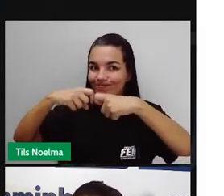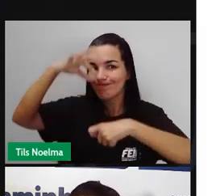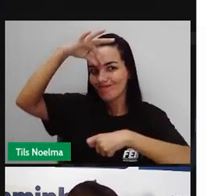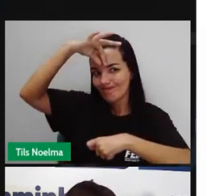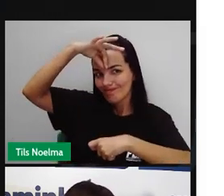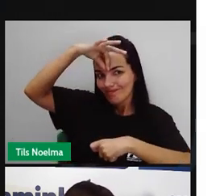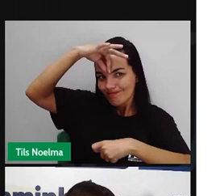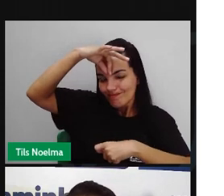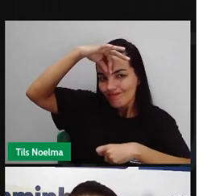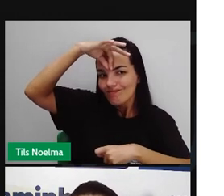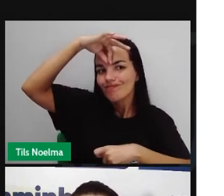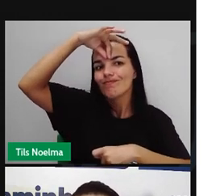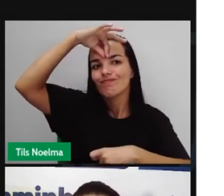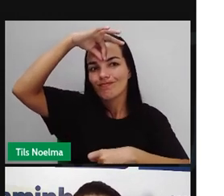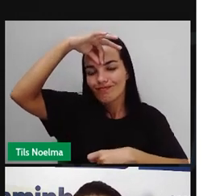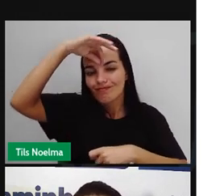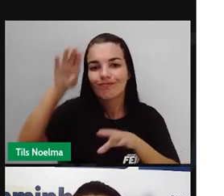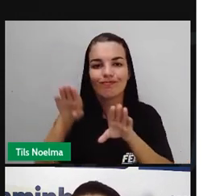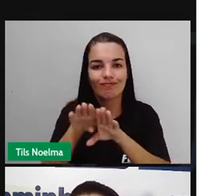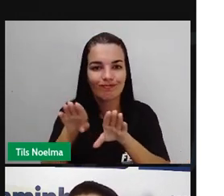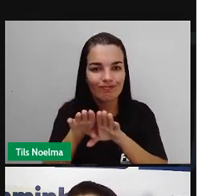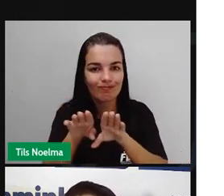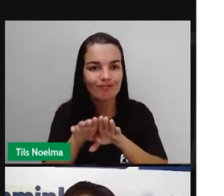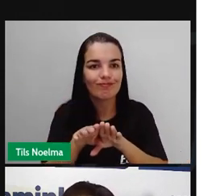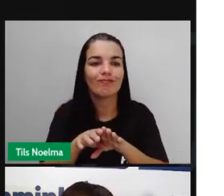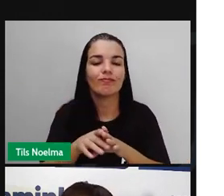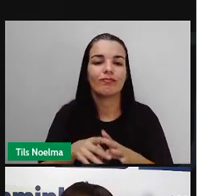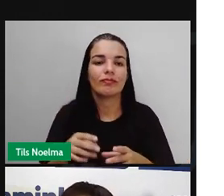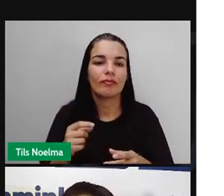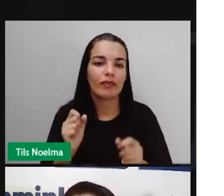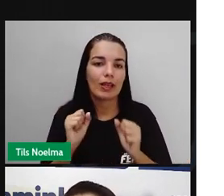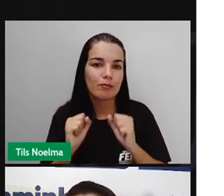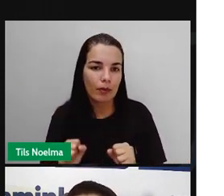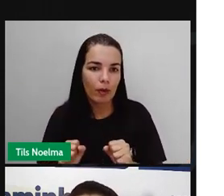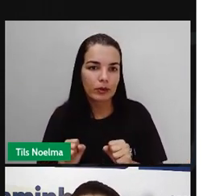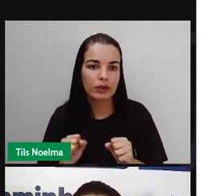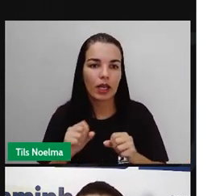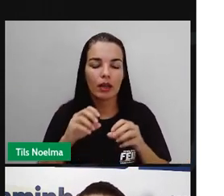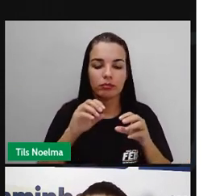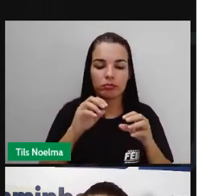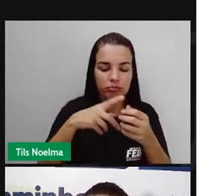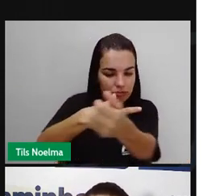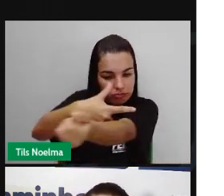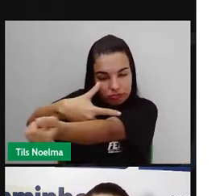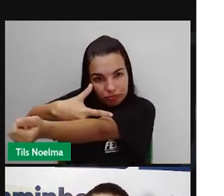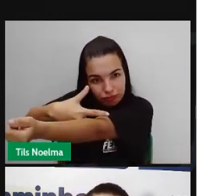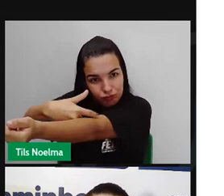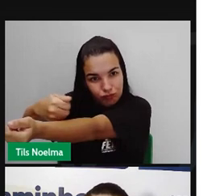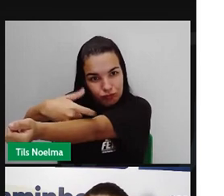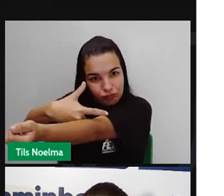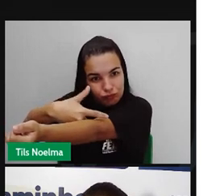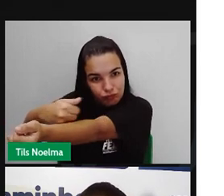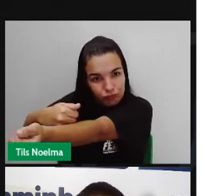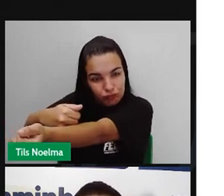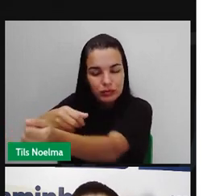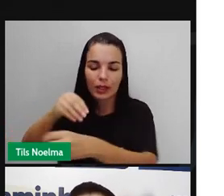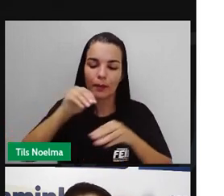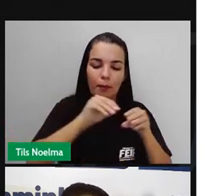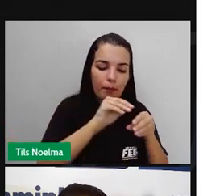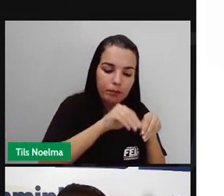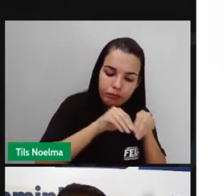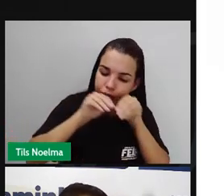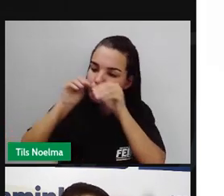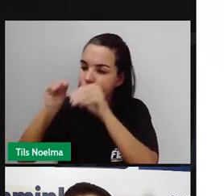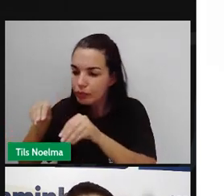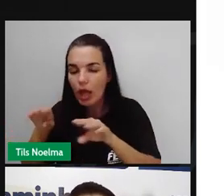vaginal, oral e anal, pela transfusão ou doação sanguínea, né? Se você receber sangue de pessoas